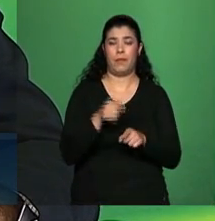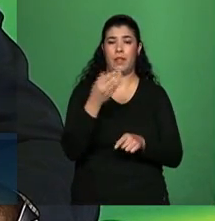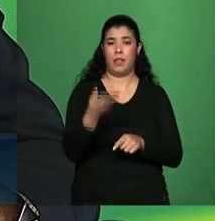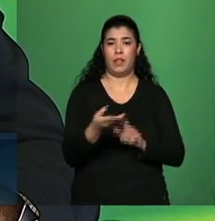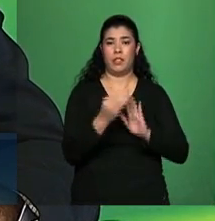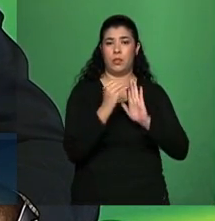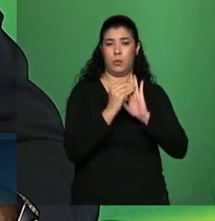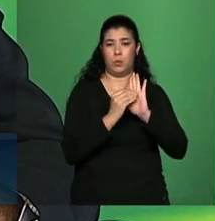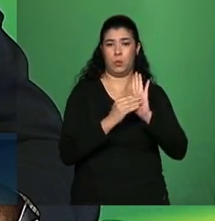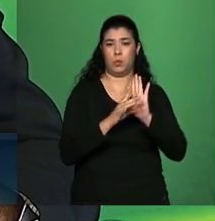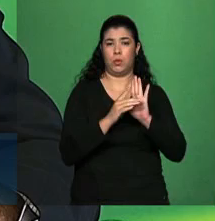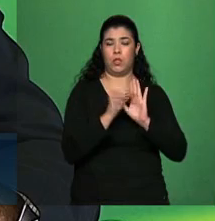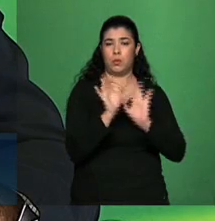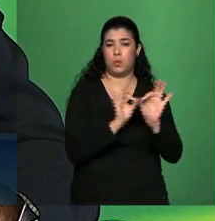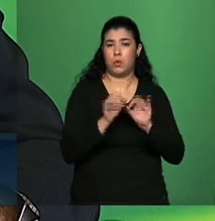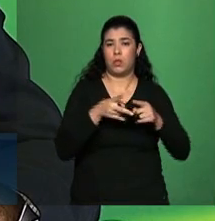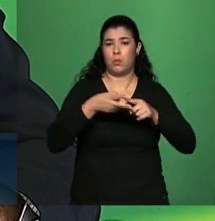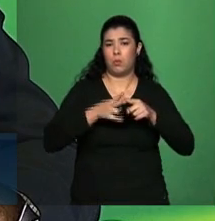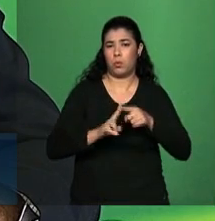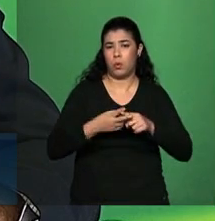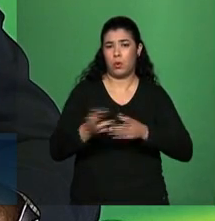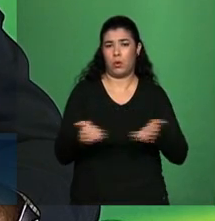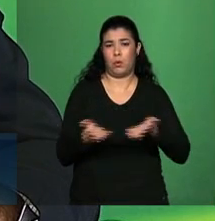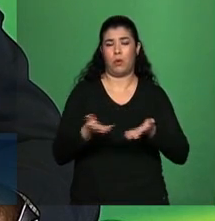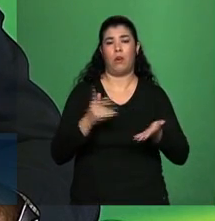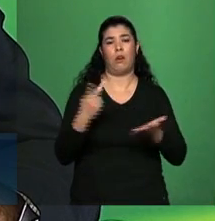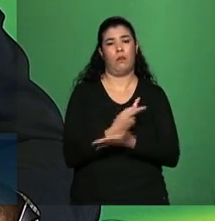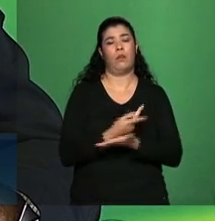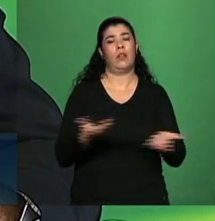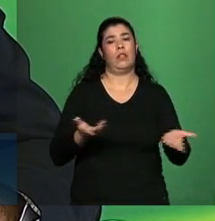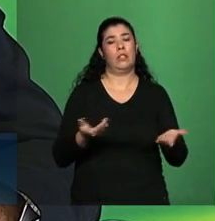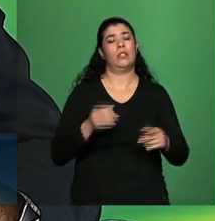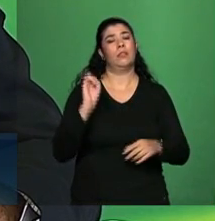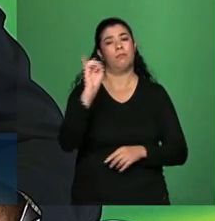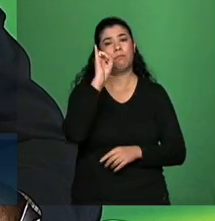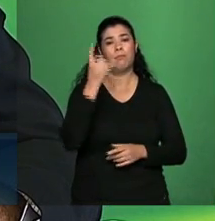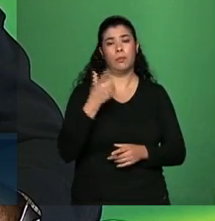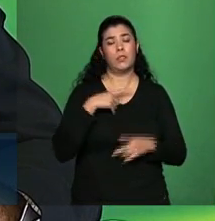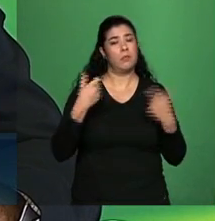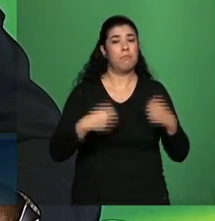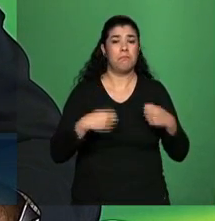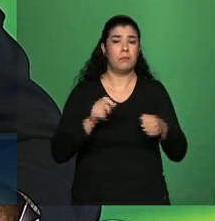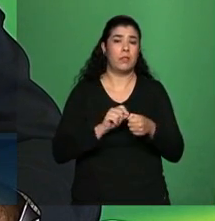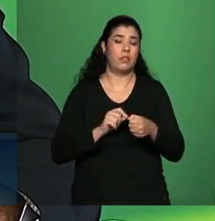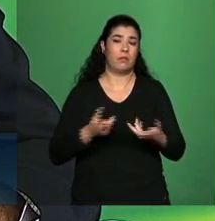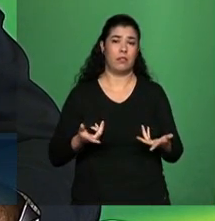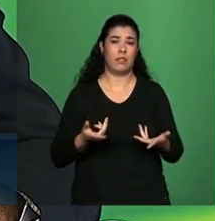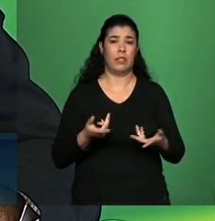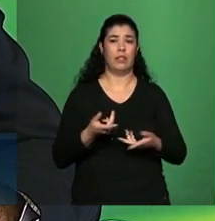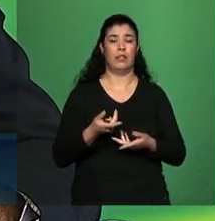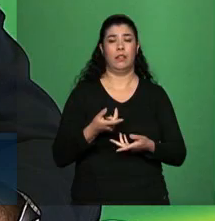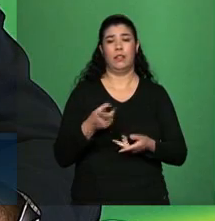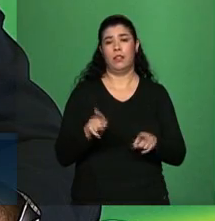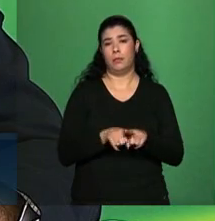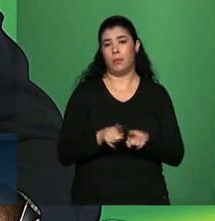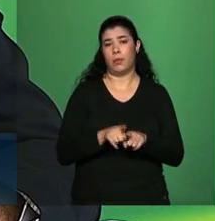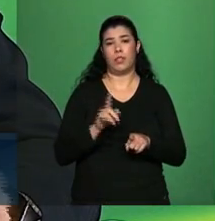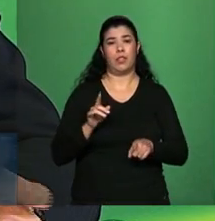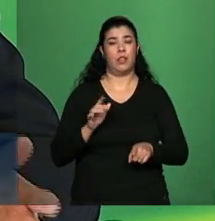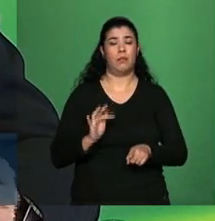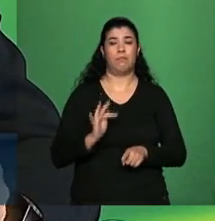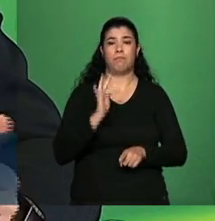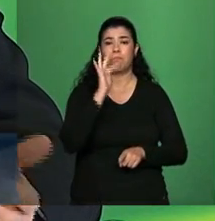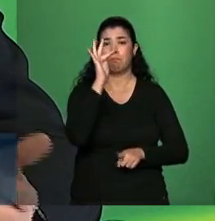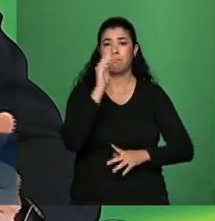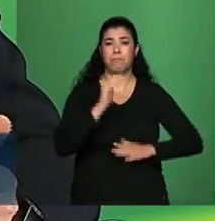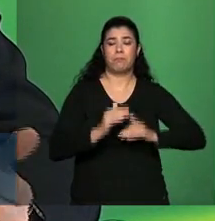microeconômica essa agenda estrutural é exatamente a agenda que a tem que fazer e que vai além em alguns